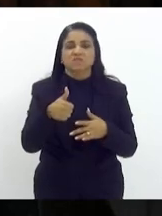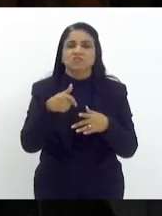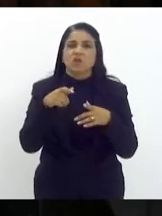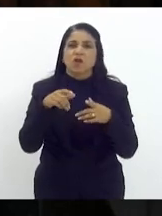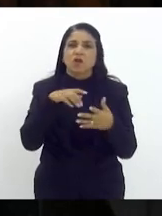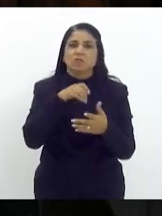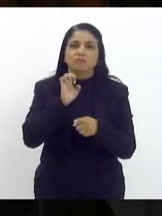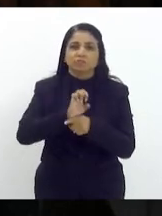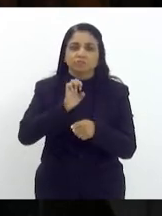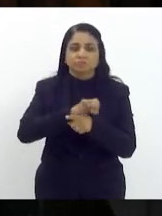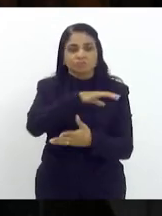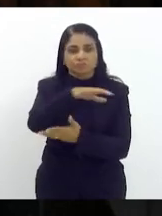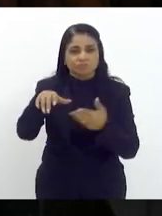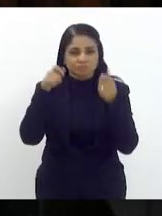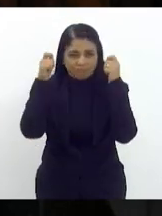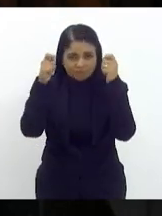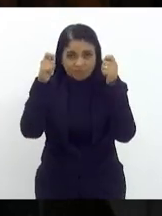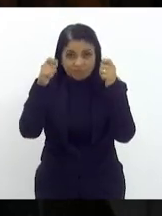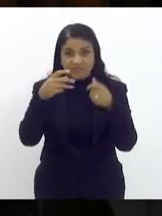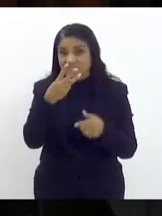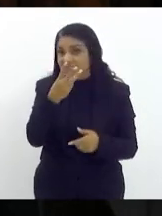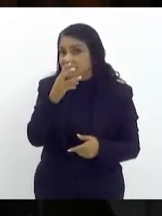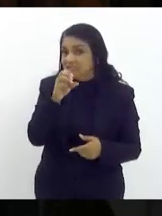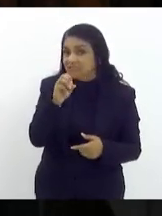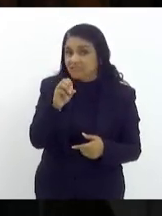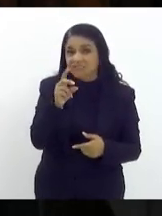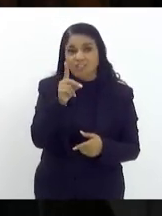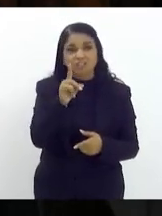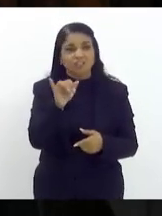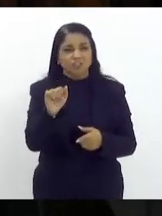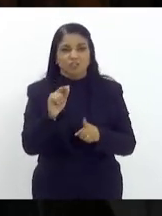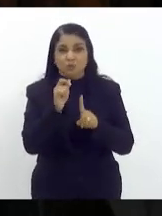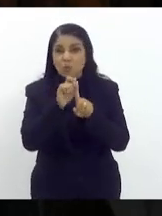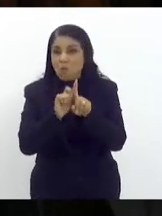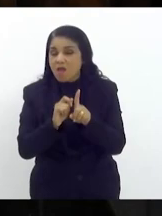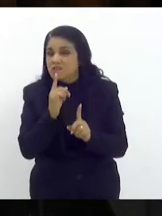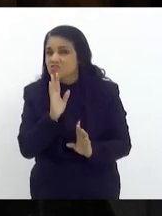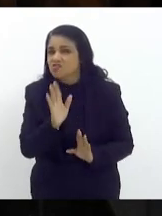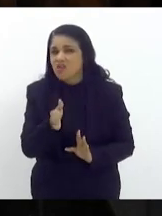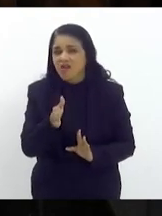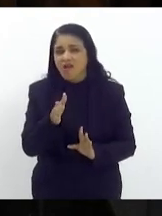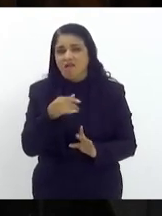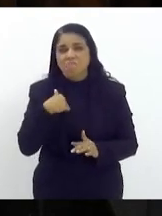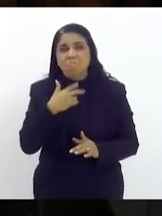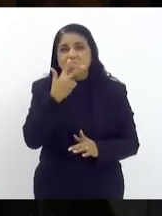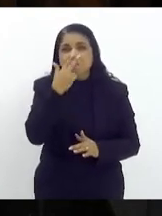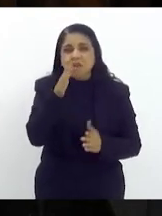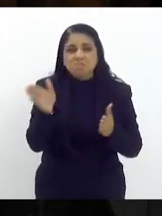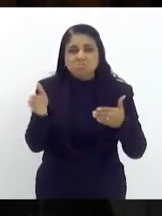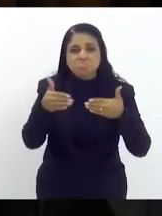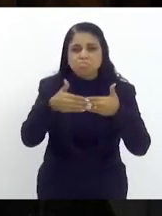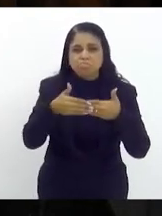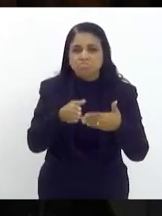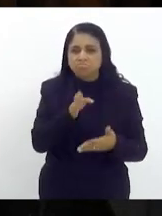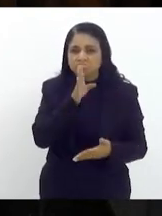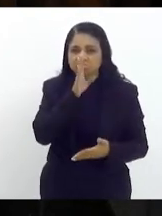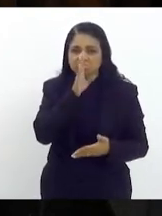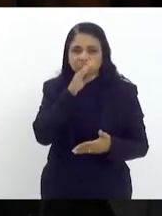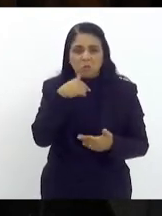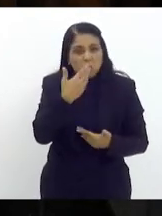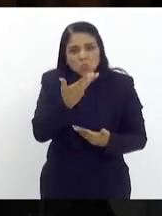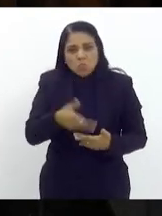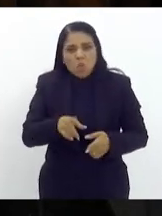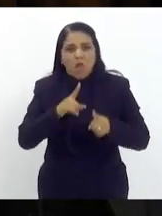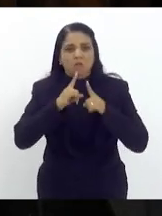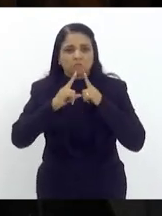30 dias e as portas nesse momento me parecem fechadas temos que abri-las